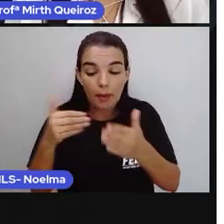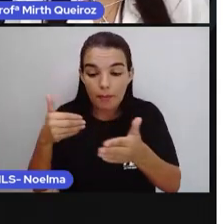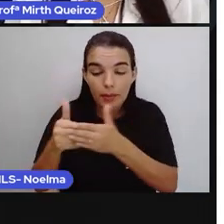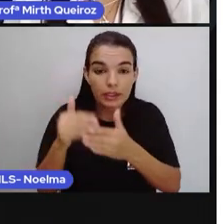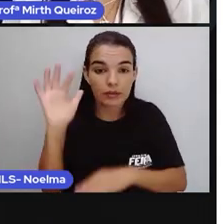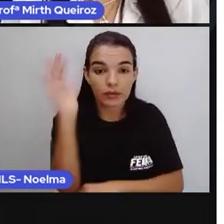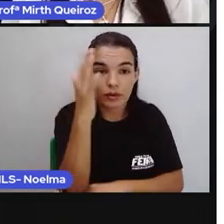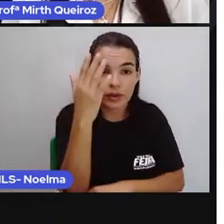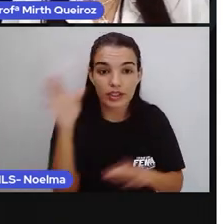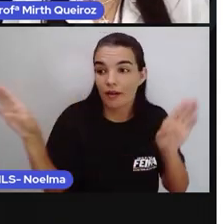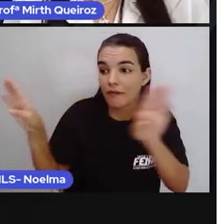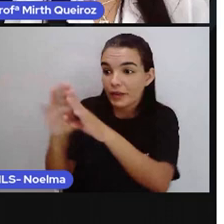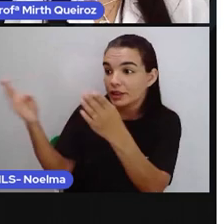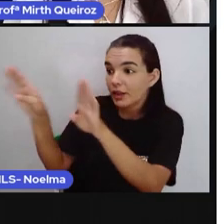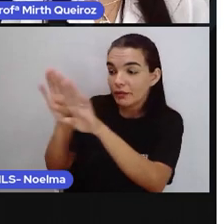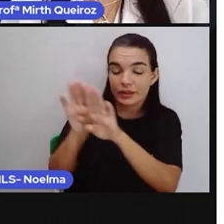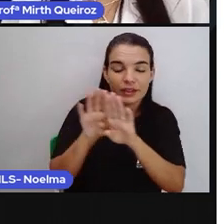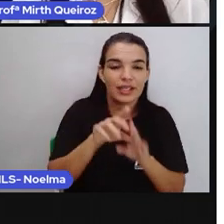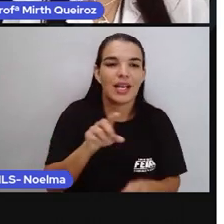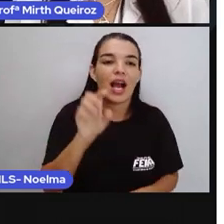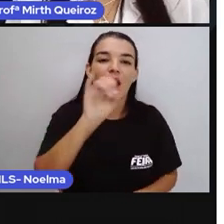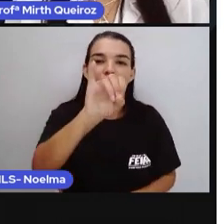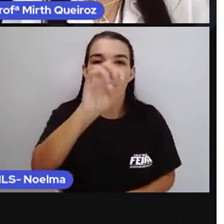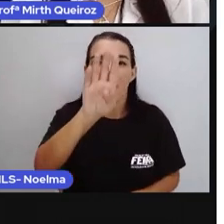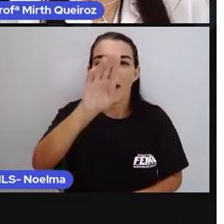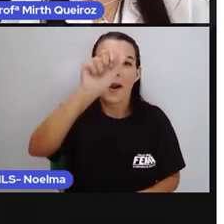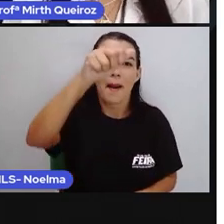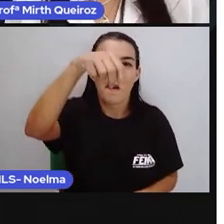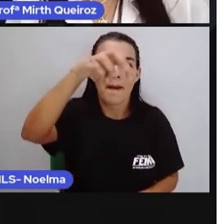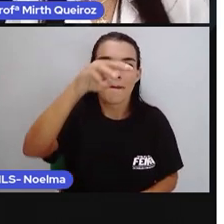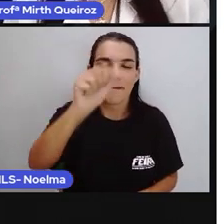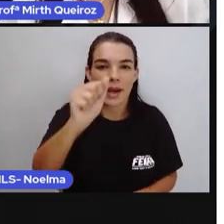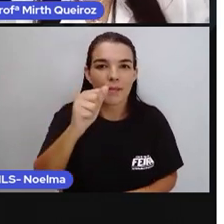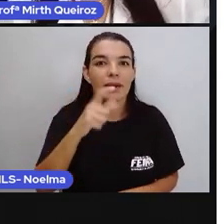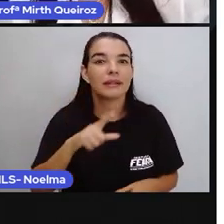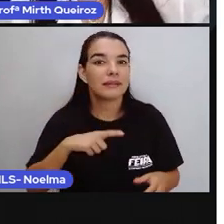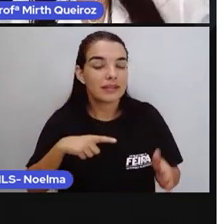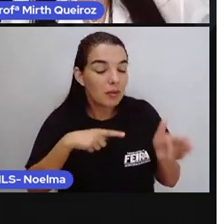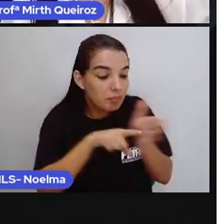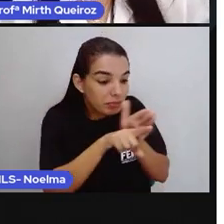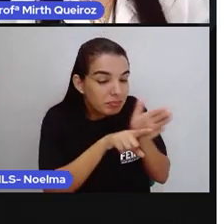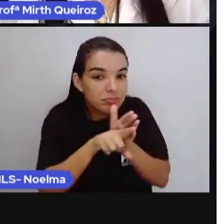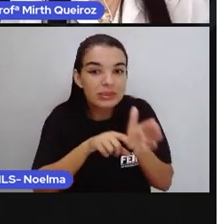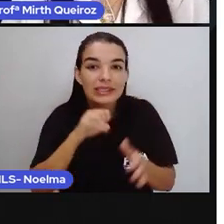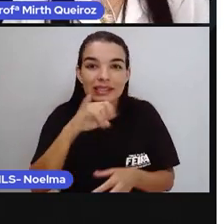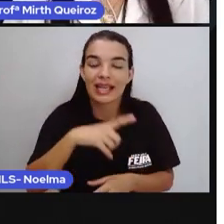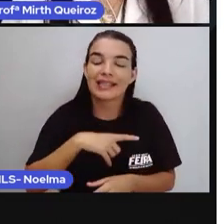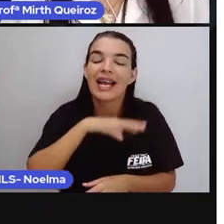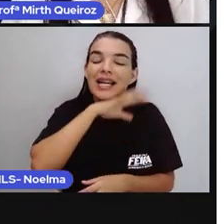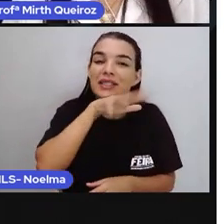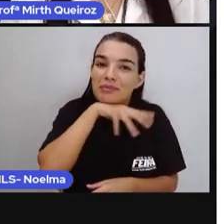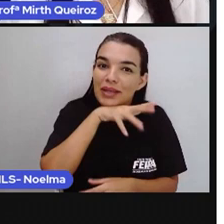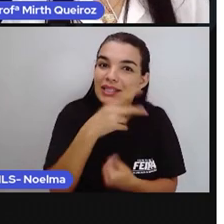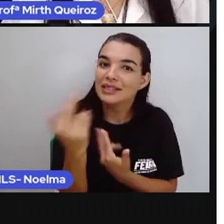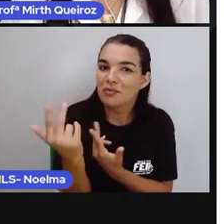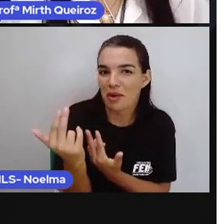fechadas. O Ibama investiga a existência de mais animais como este na floresta. Olha só.